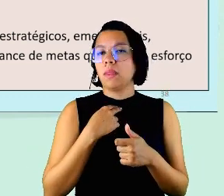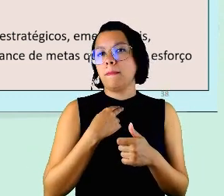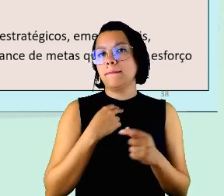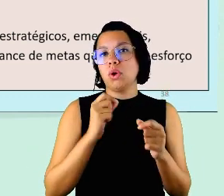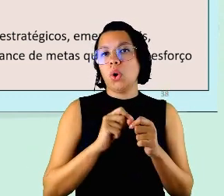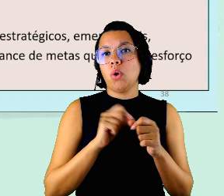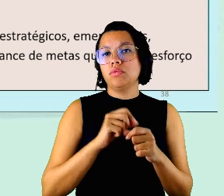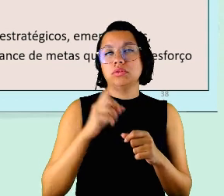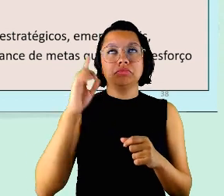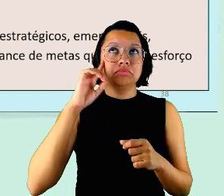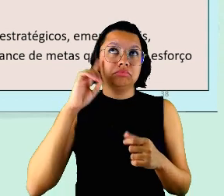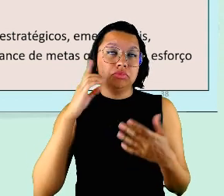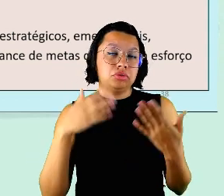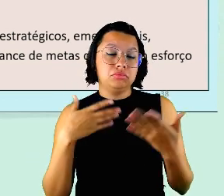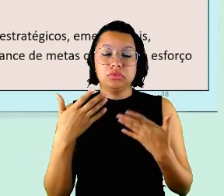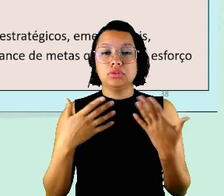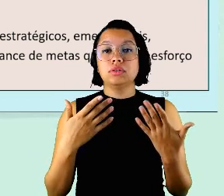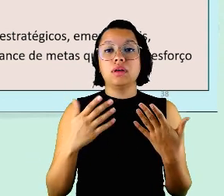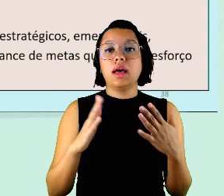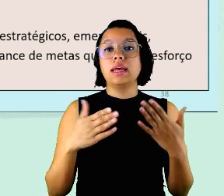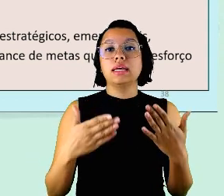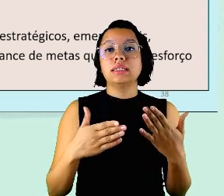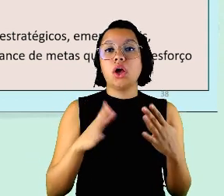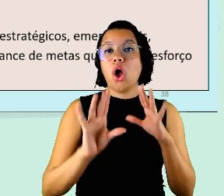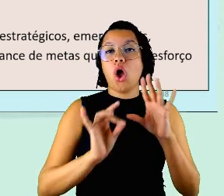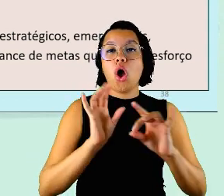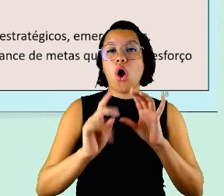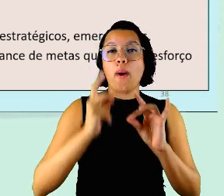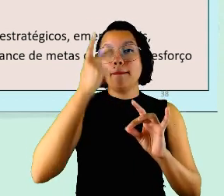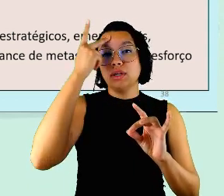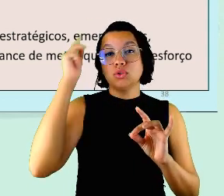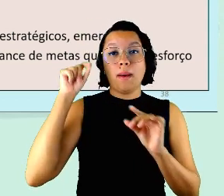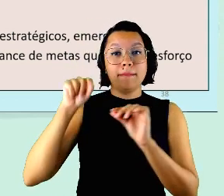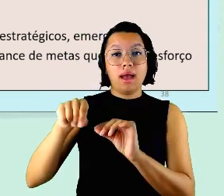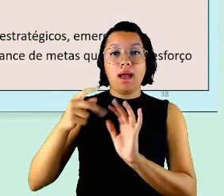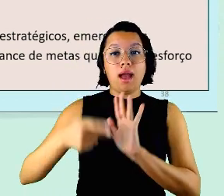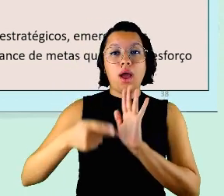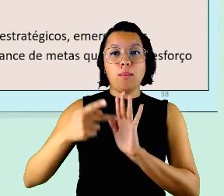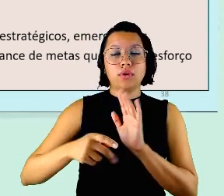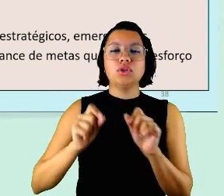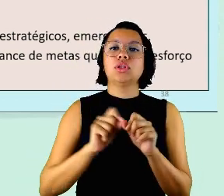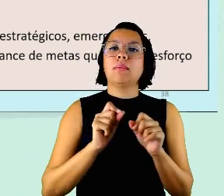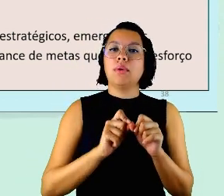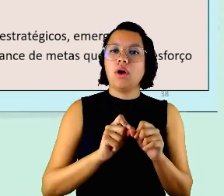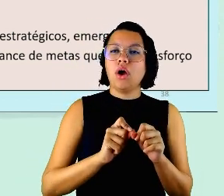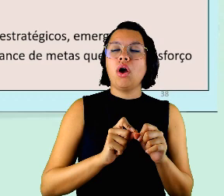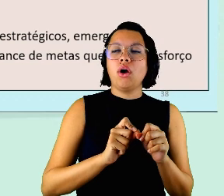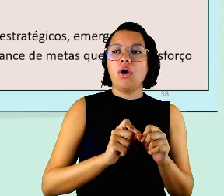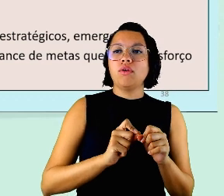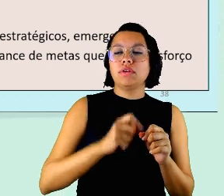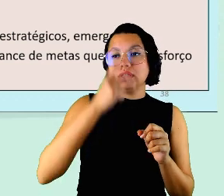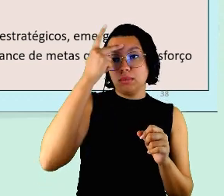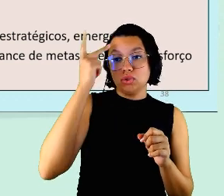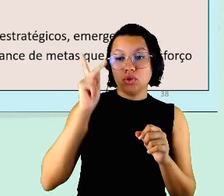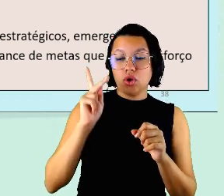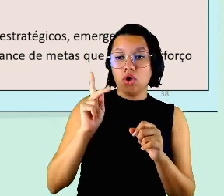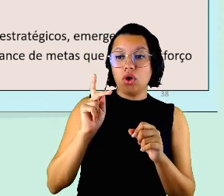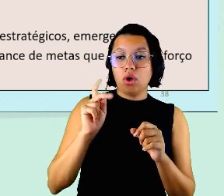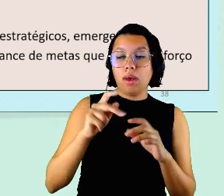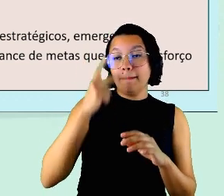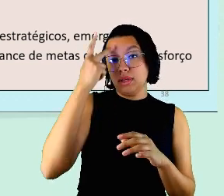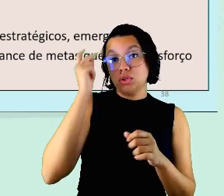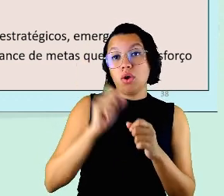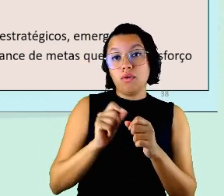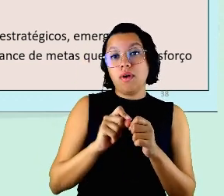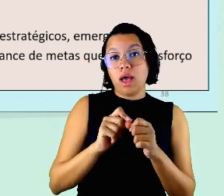dia a dia eles destacam pessoas para aquele projeto e as pessoas fazem um projeto e passam seis meses